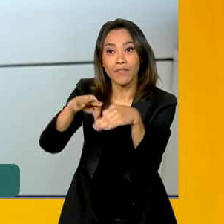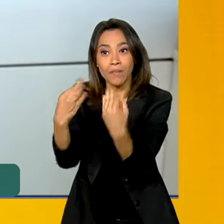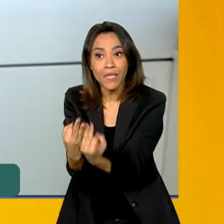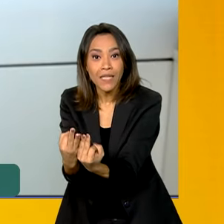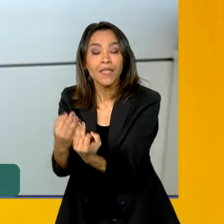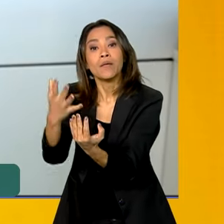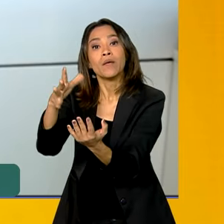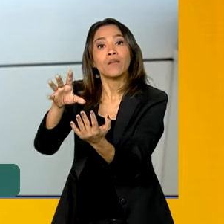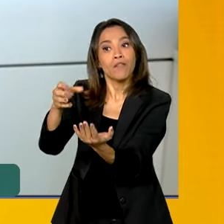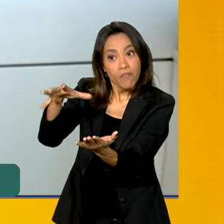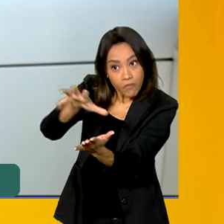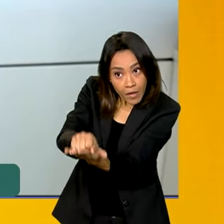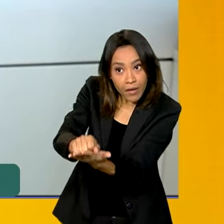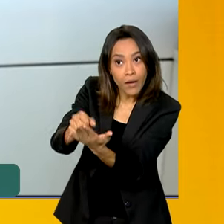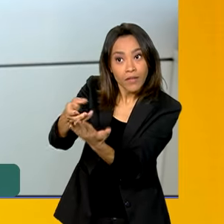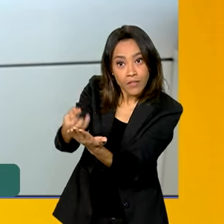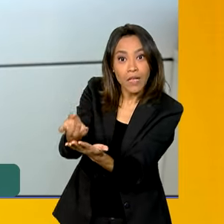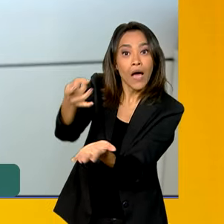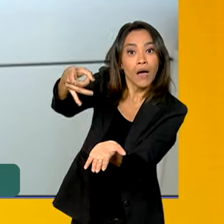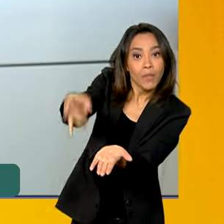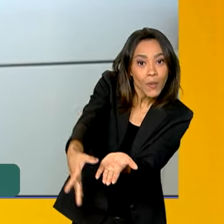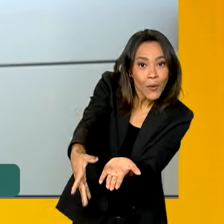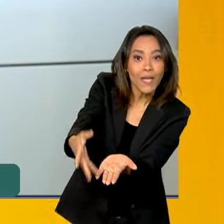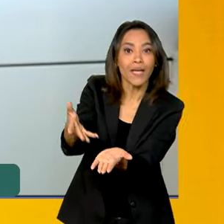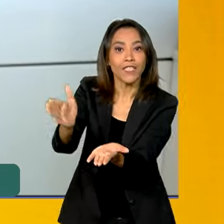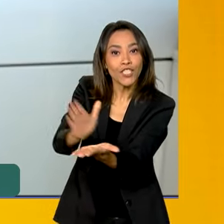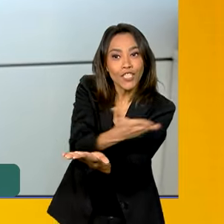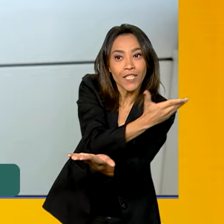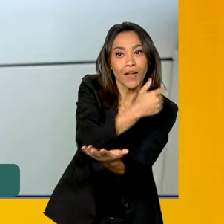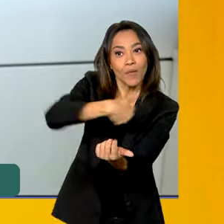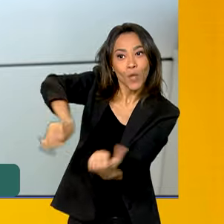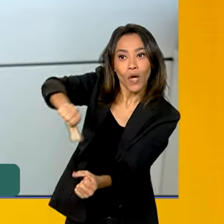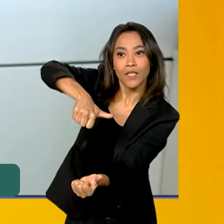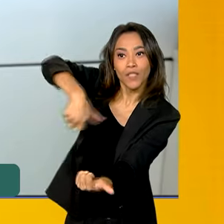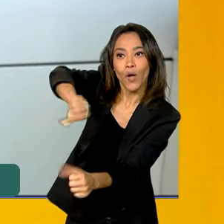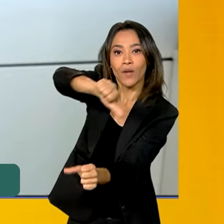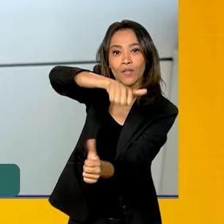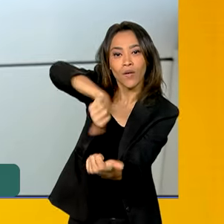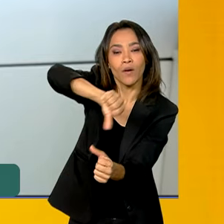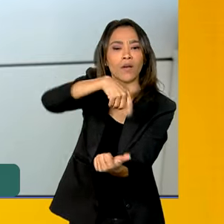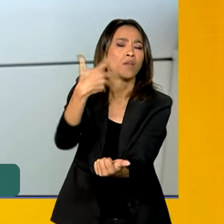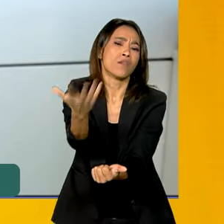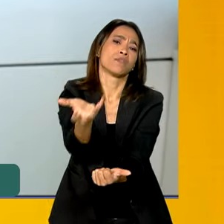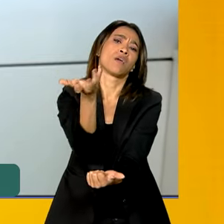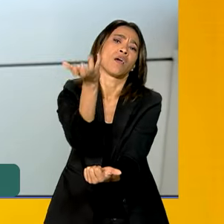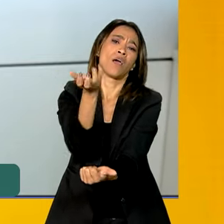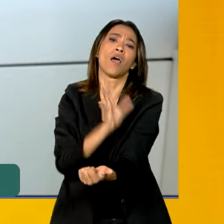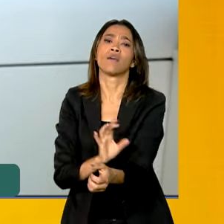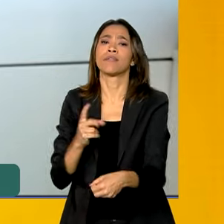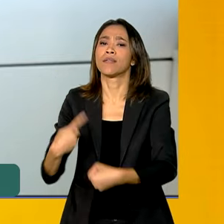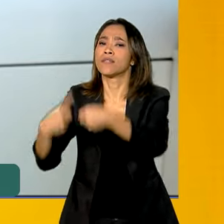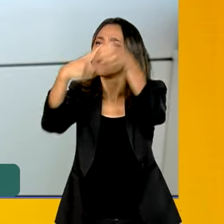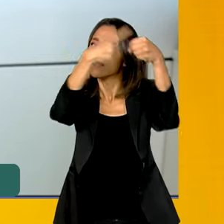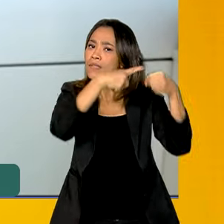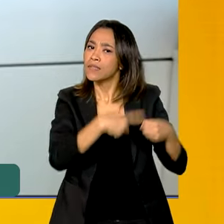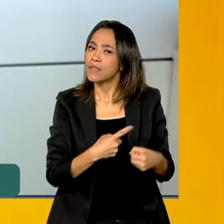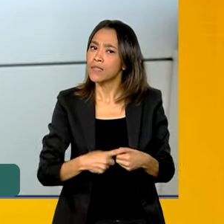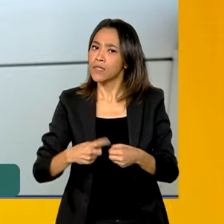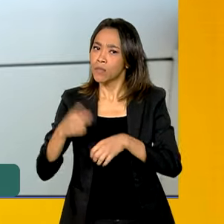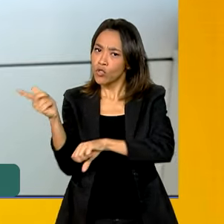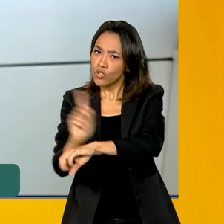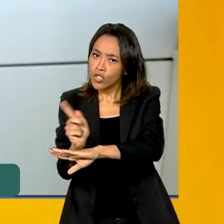Principalmente entrada de novas famílias. E a gente precisa muito que cada gestão municipal, sabe? Tenha muito